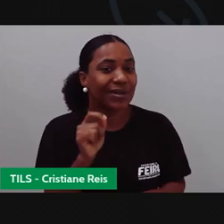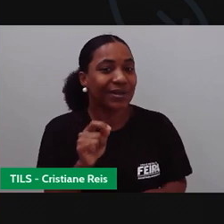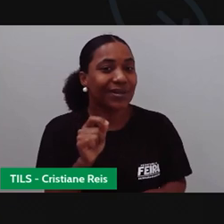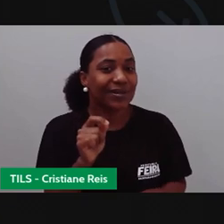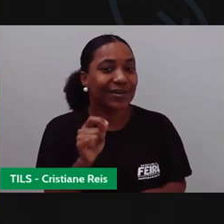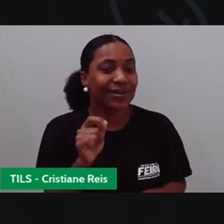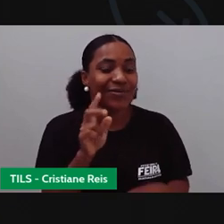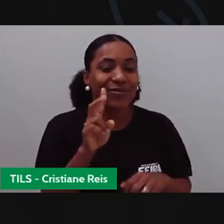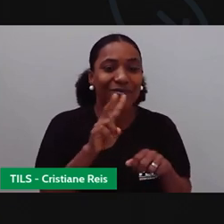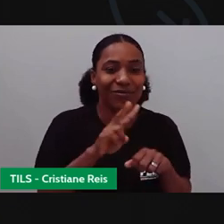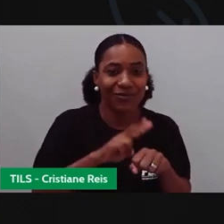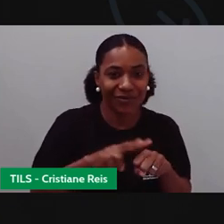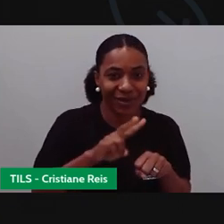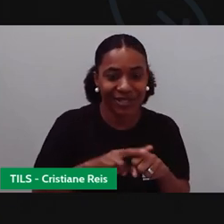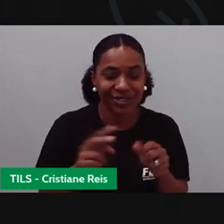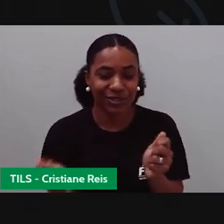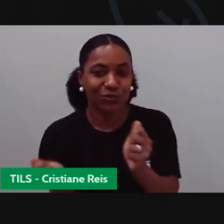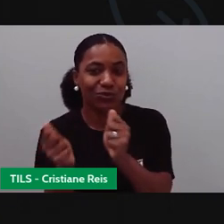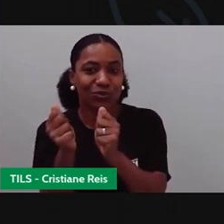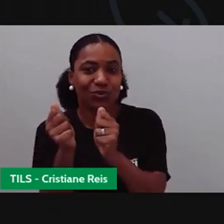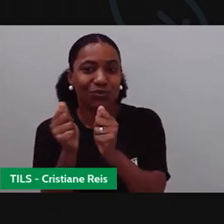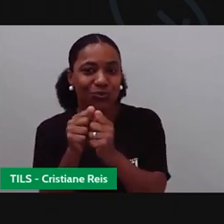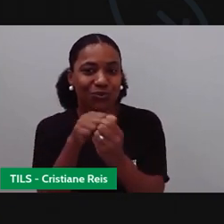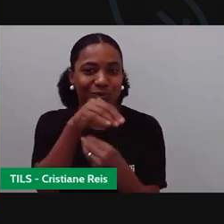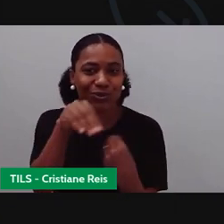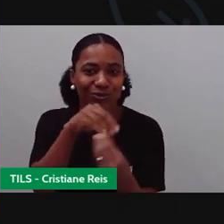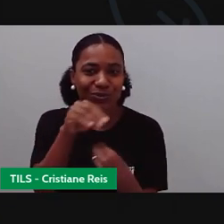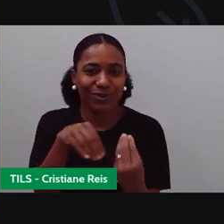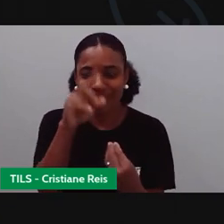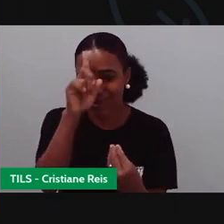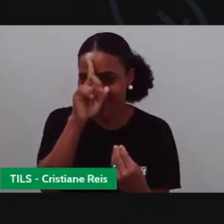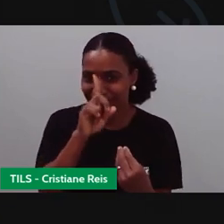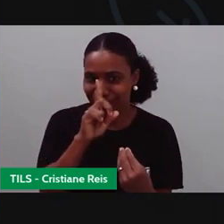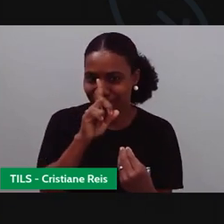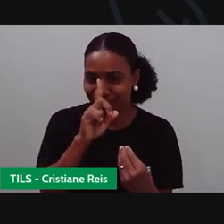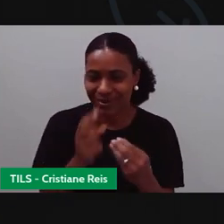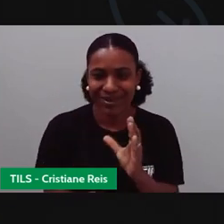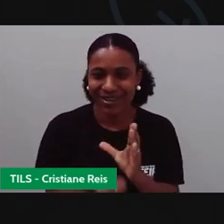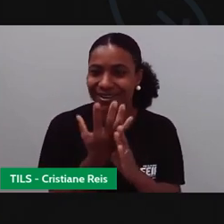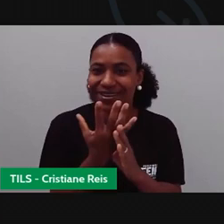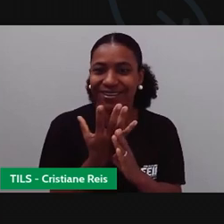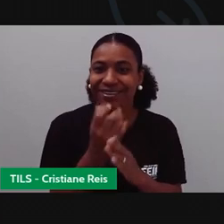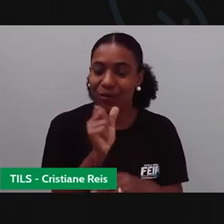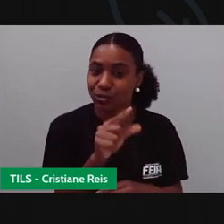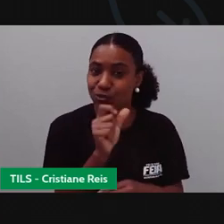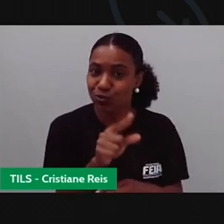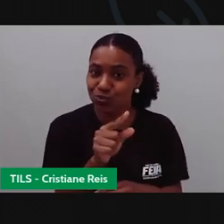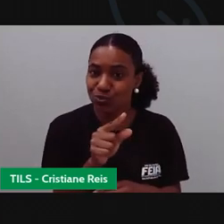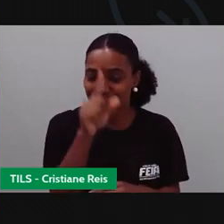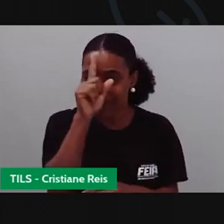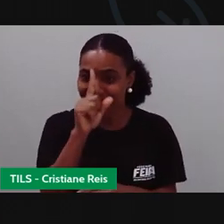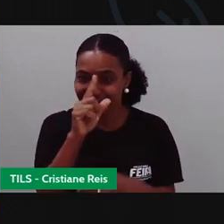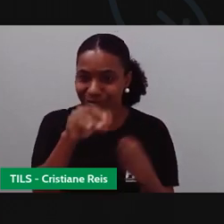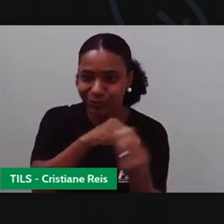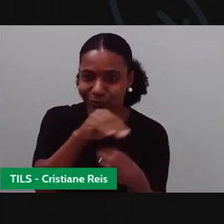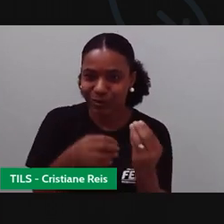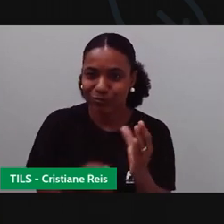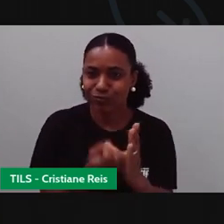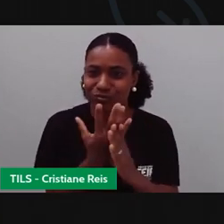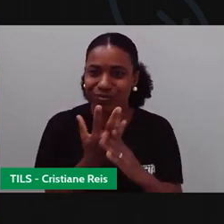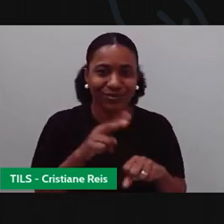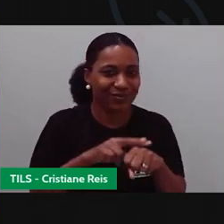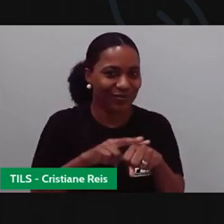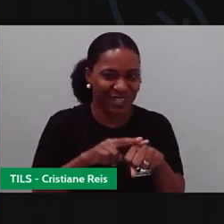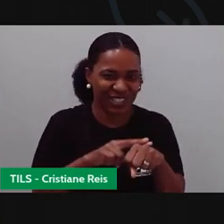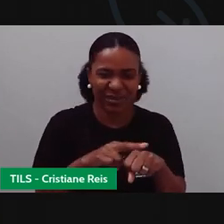A junção de quem? Azul e amarelo. Então, eu junto o azul e amarelo e eu tenho o quê? O verde.